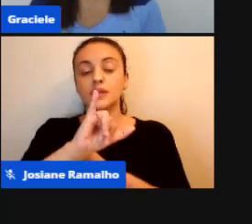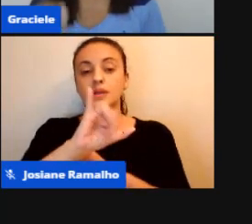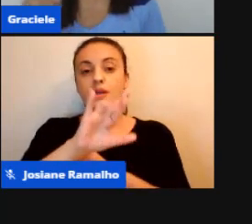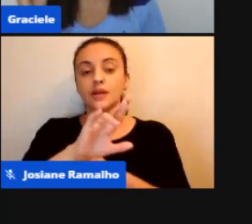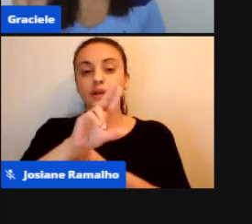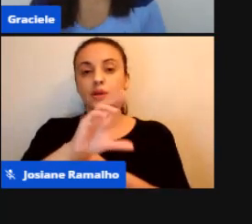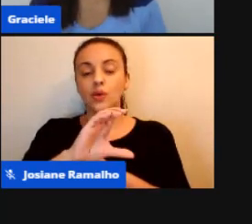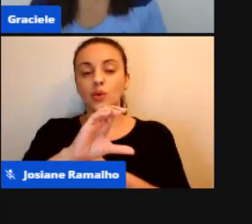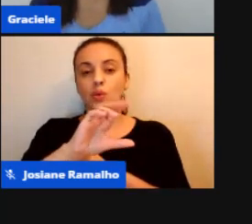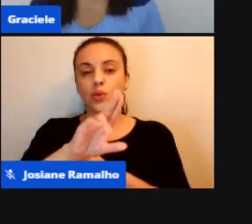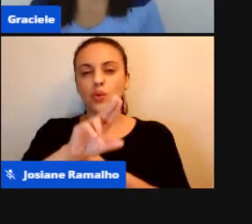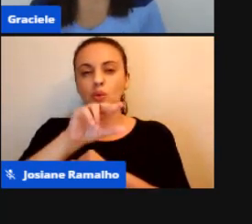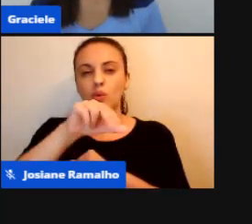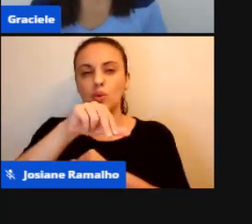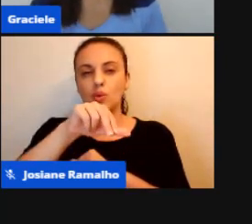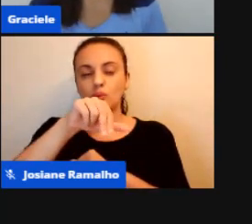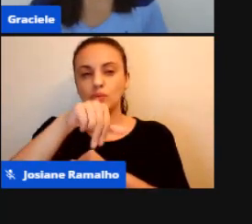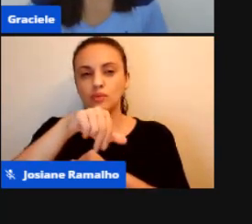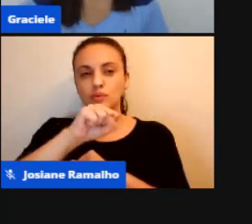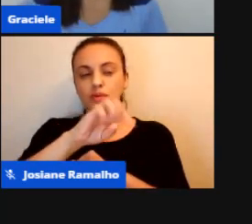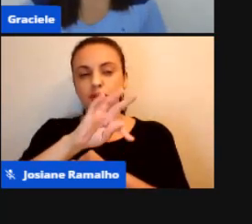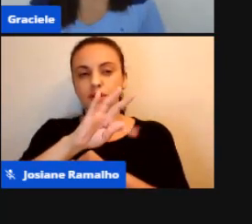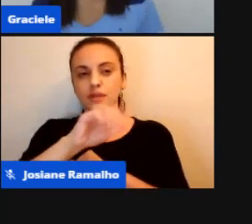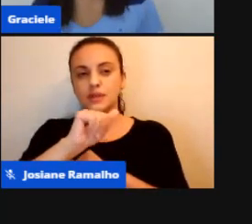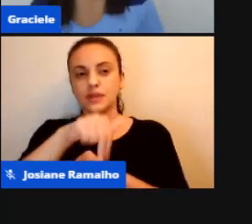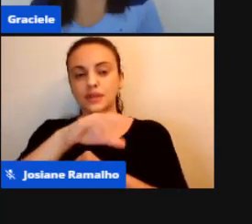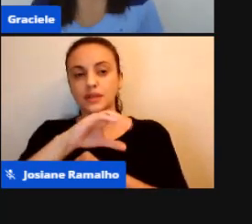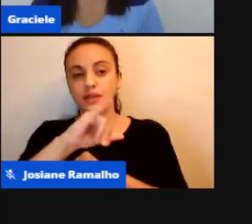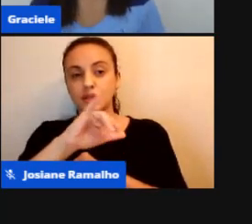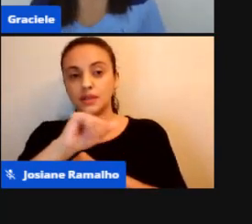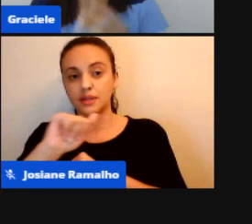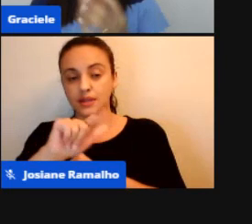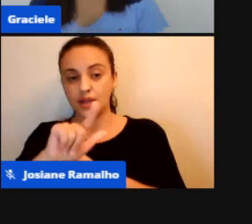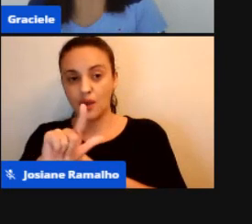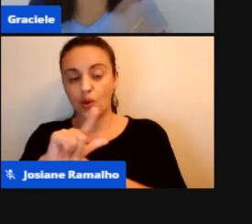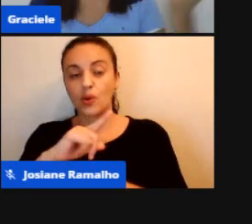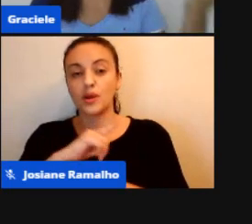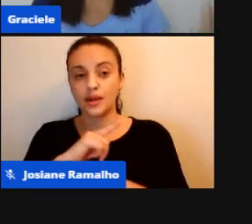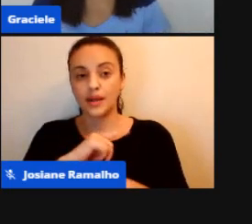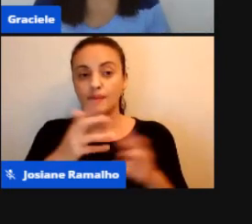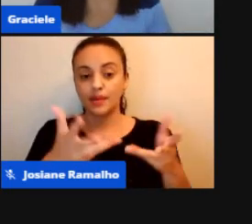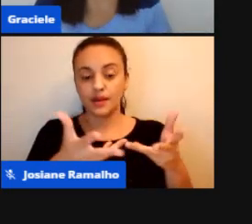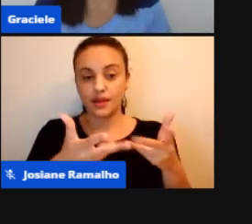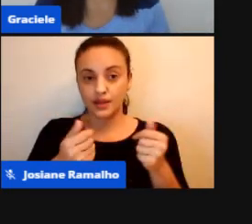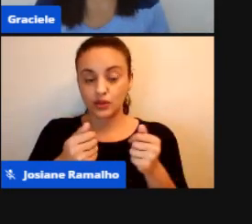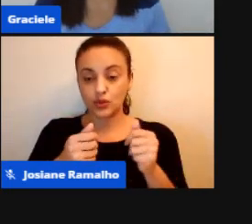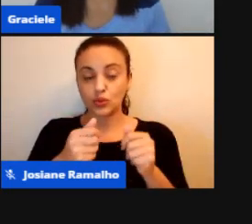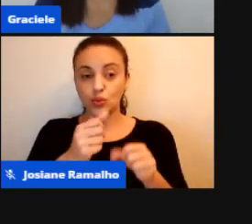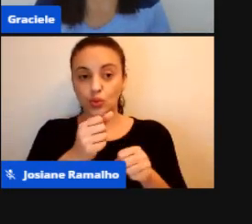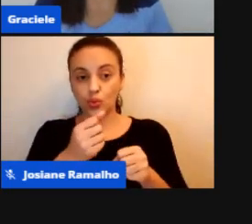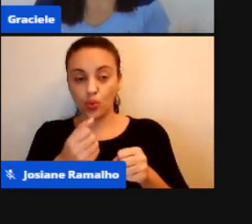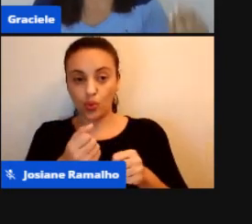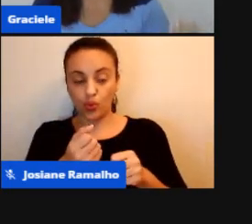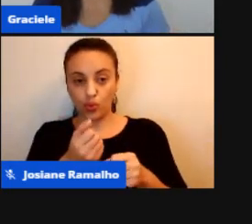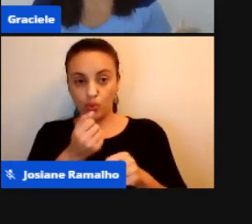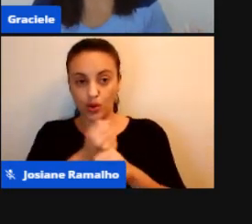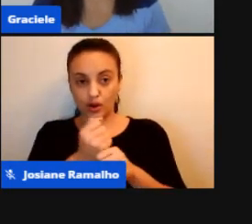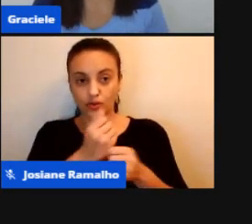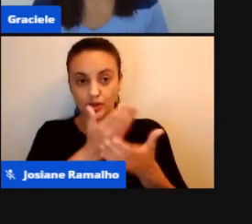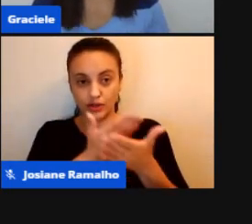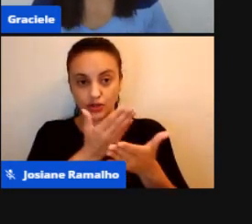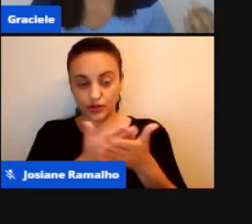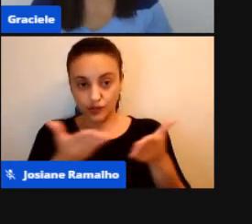ele veio este ano com as habilidades do próprio ano e as habilidades do ano anterior. Então, nós